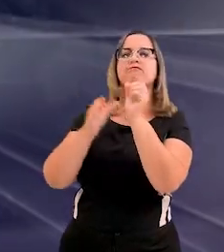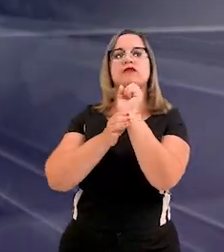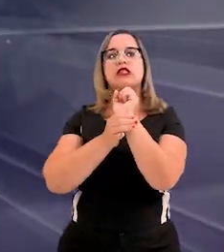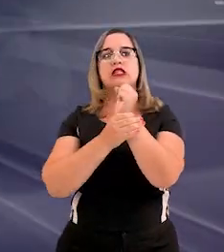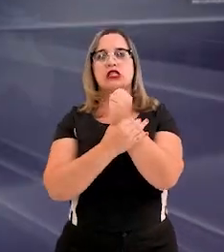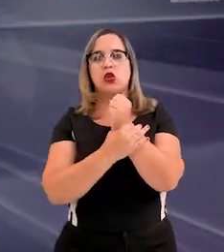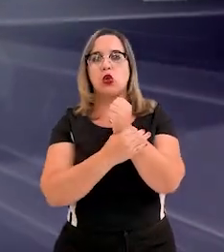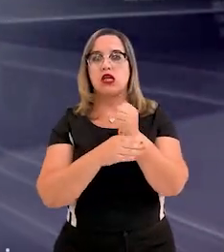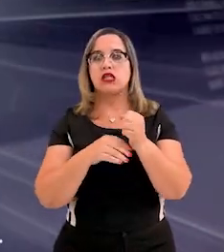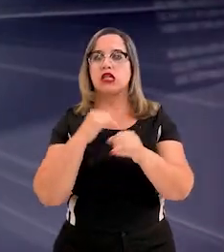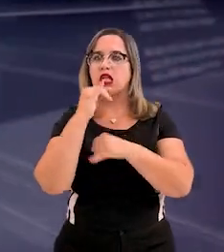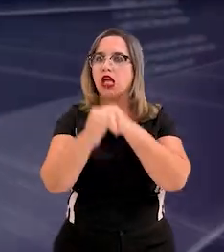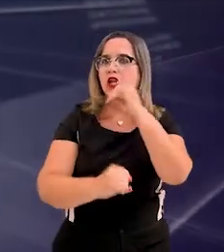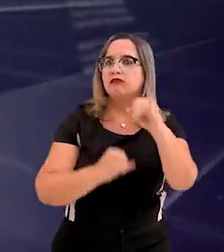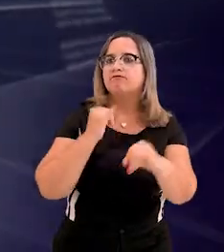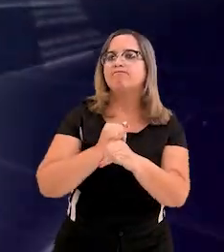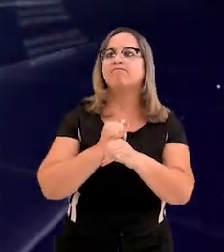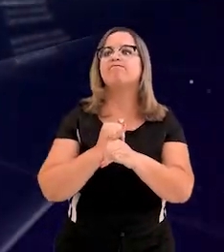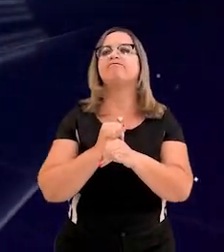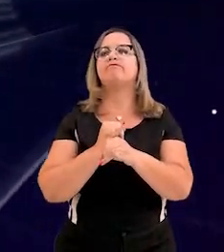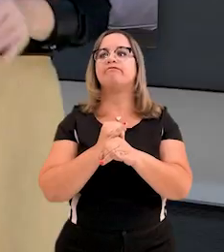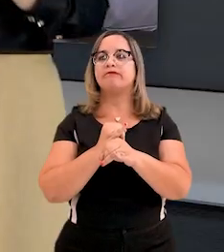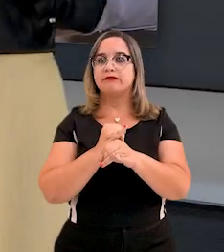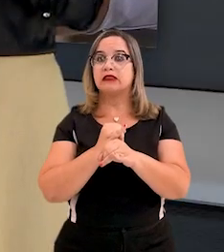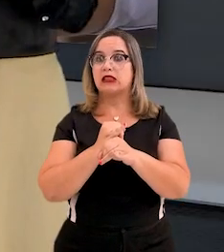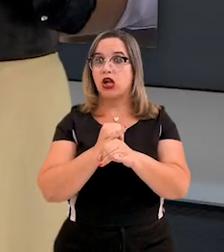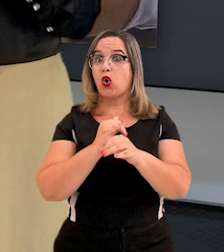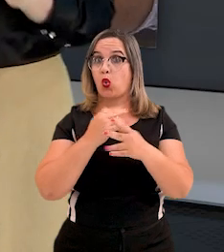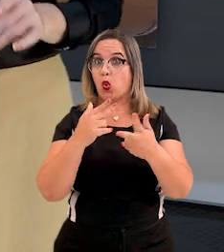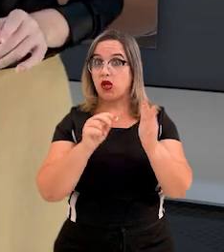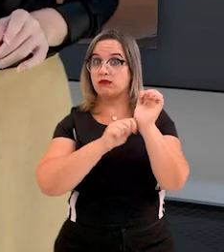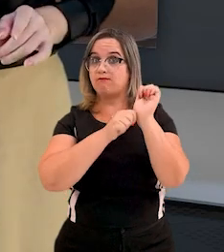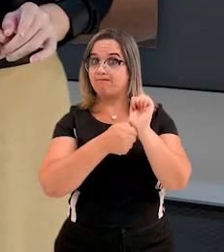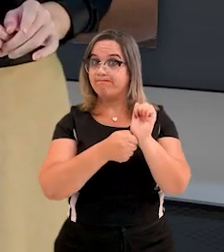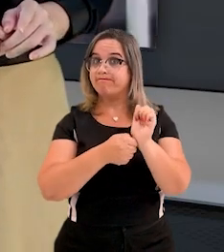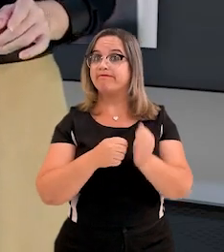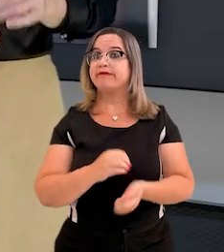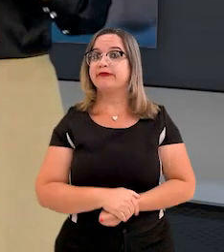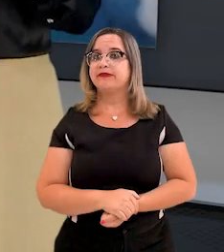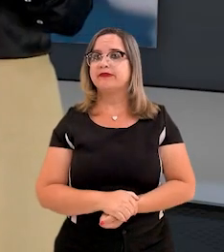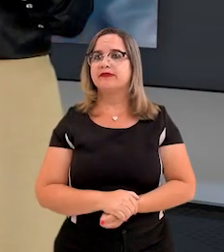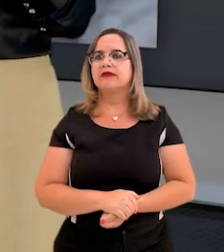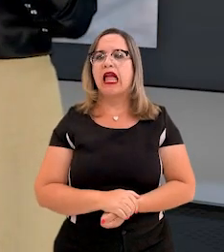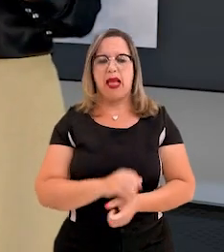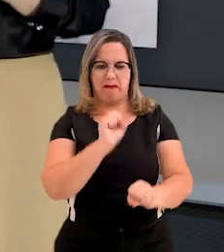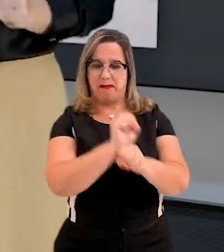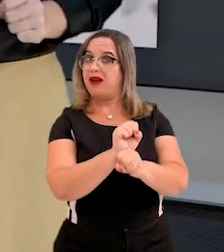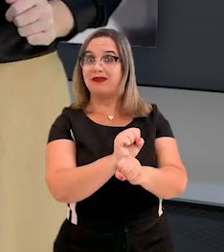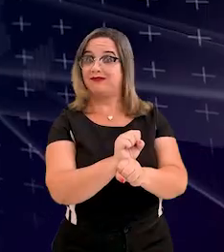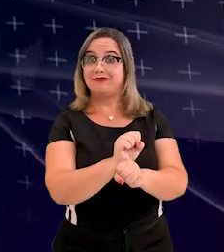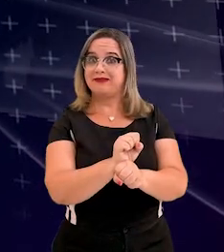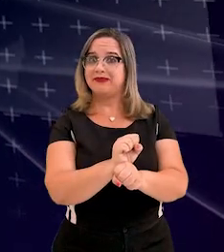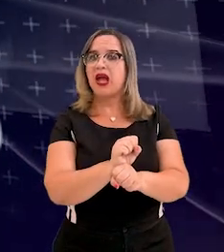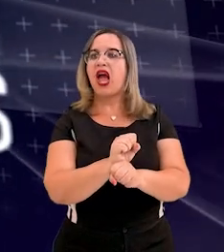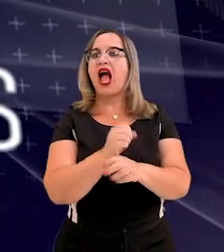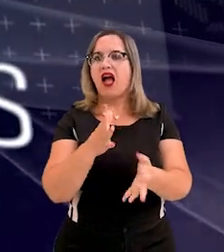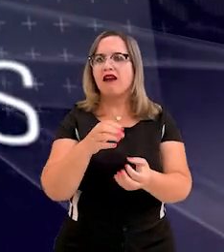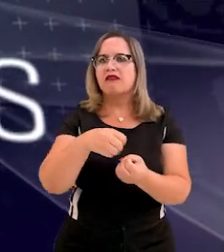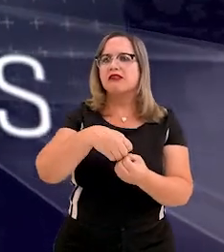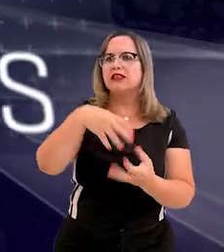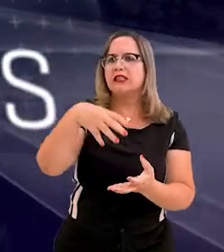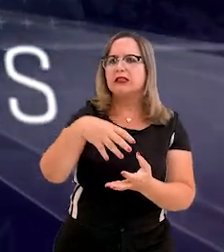segurança da informação. E não parou por aí! A criação do Banco de Peritos